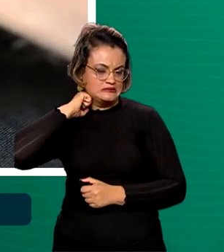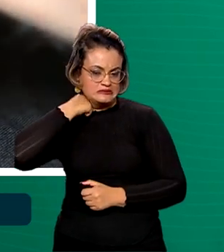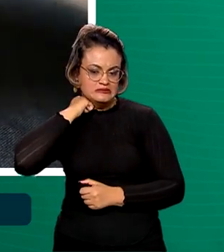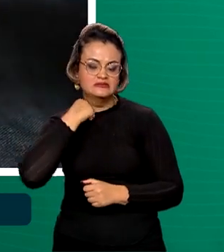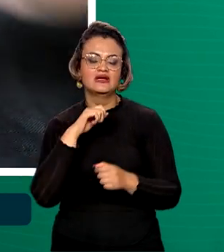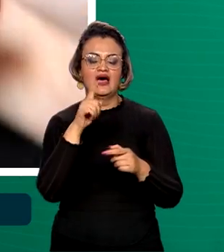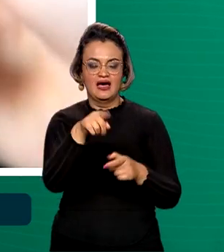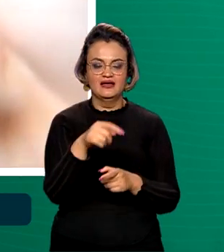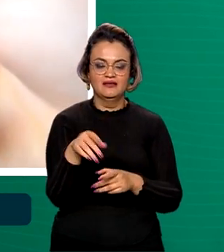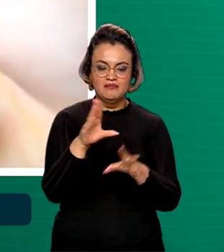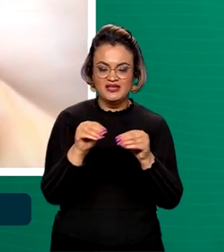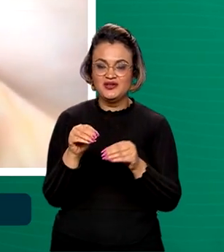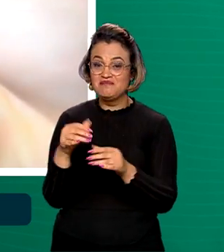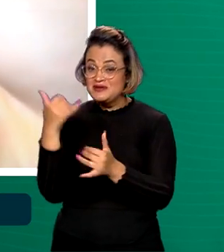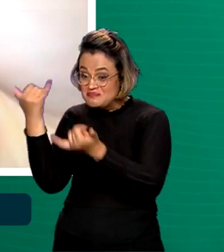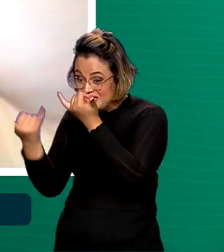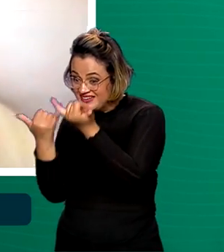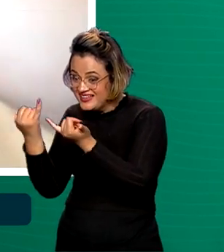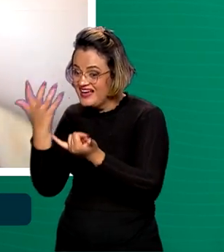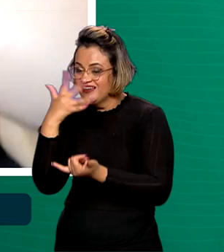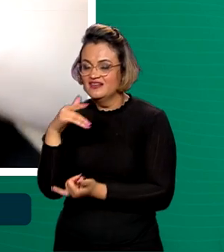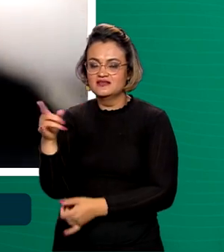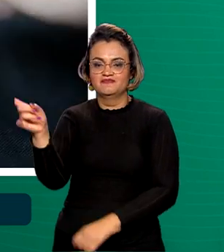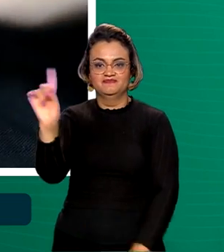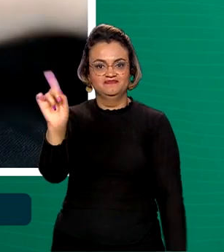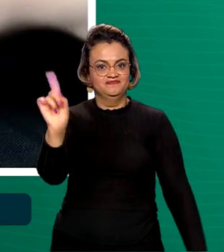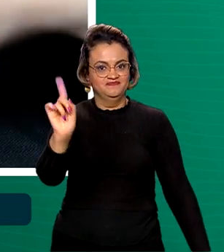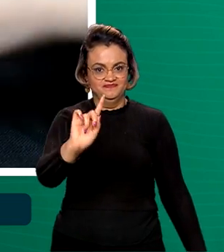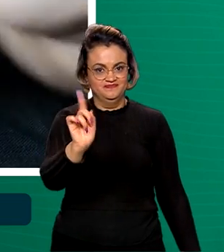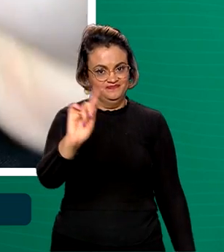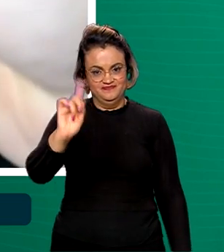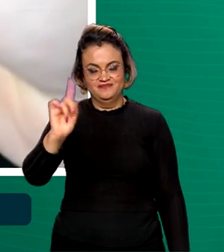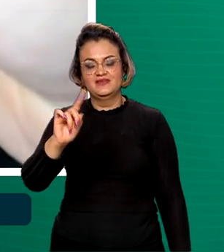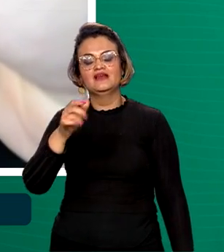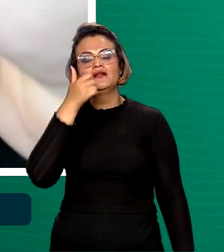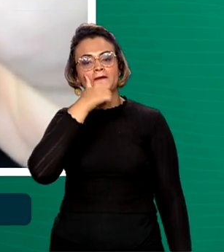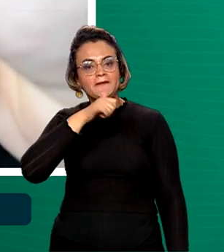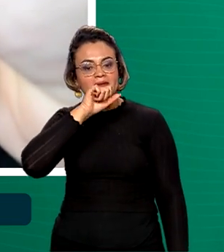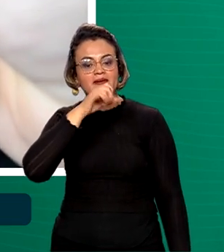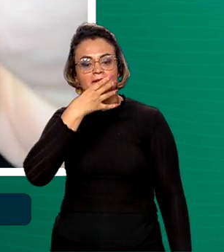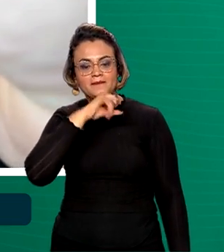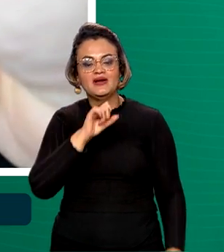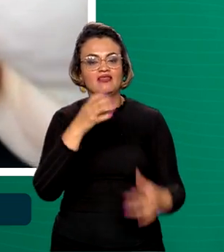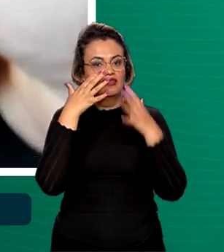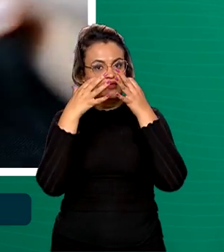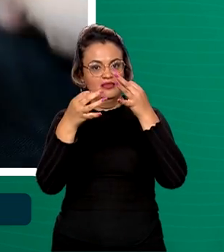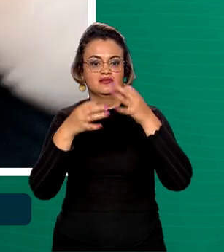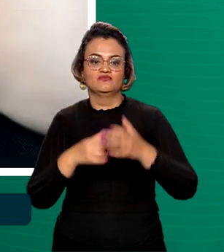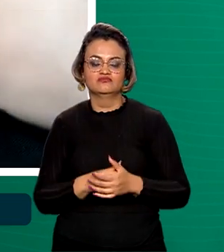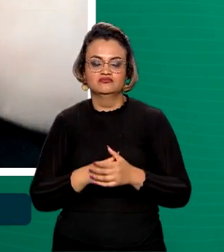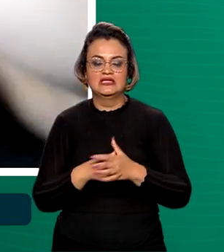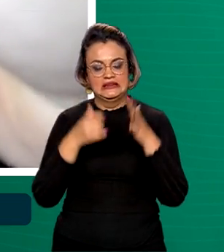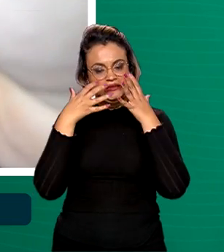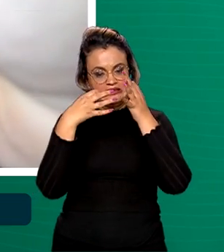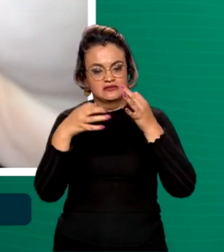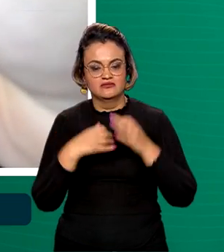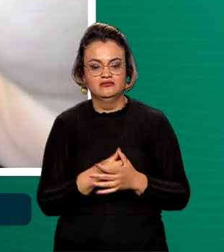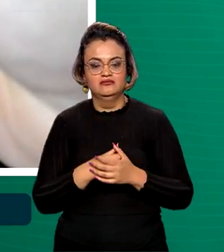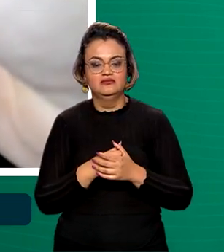para brinquedo. E aí pedimos que os pais tenham essa orientação. E ao mesmo tempo,